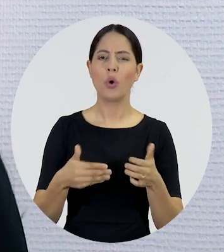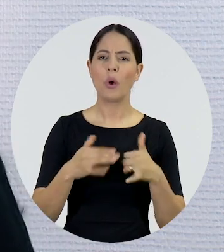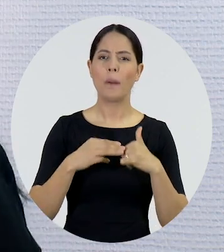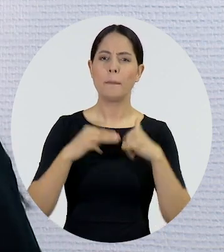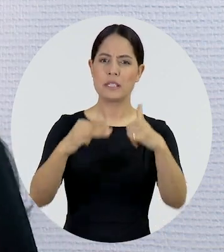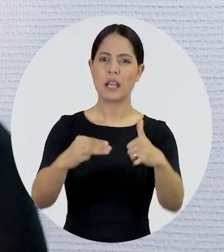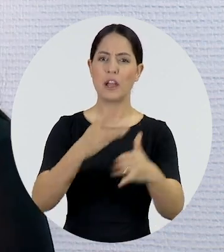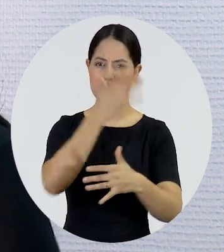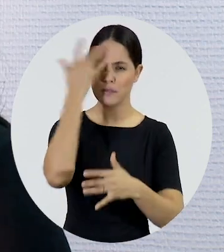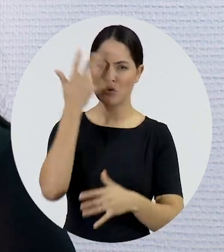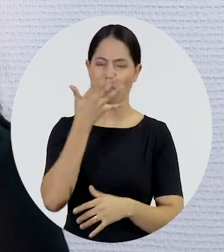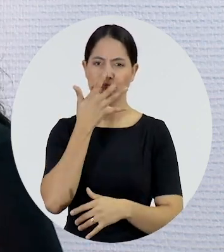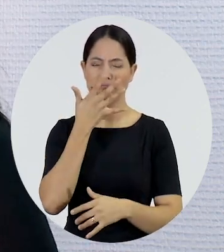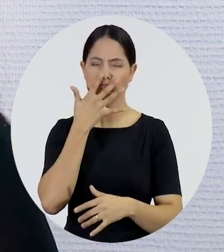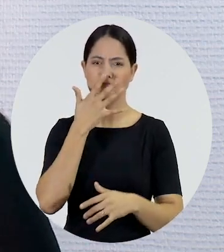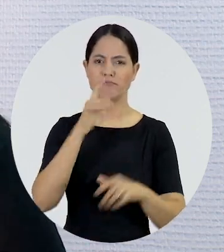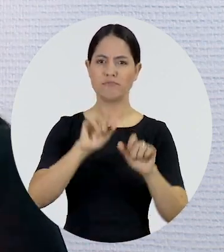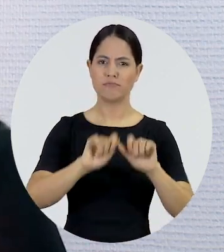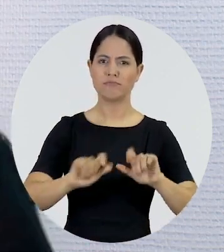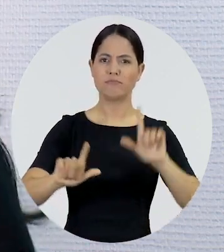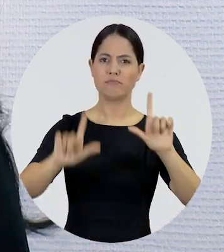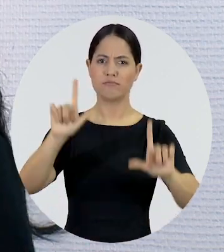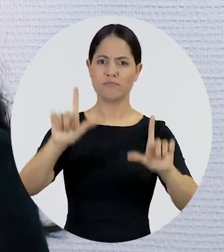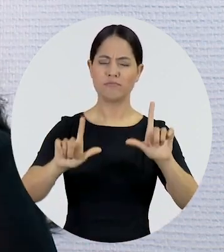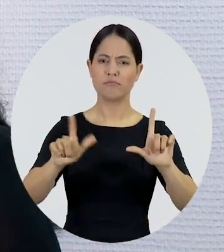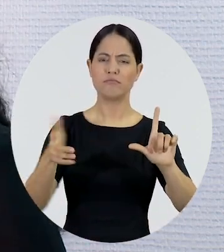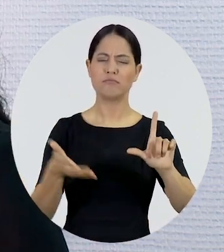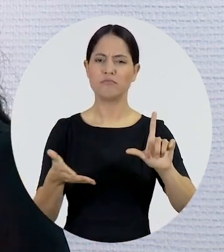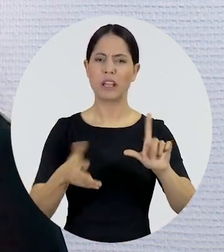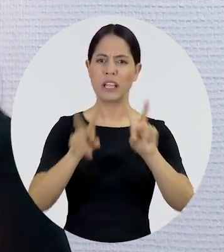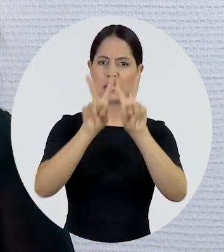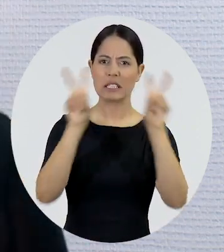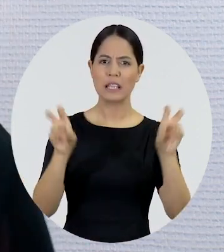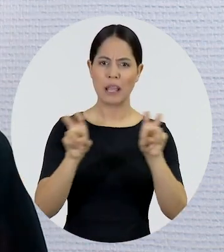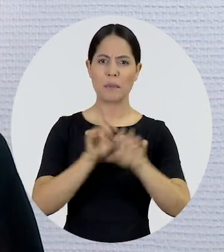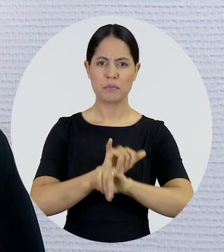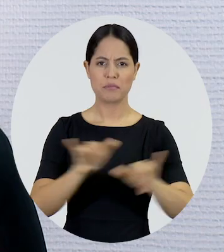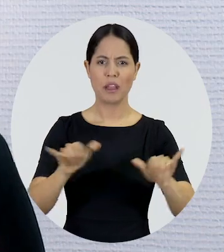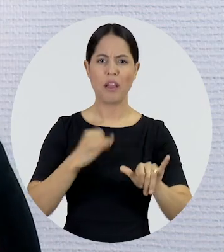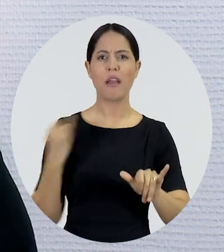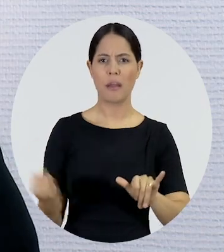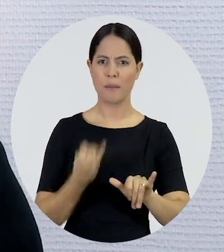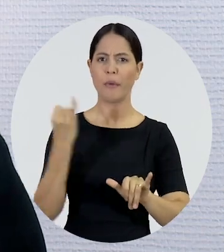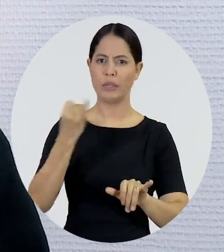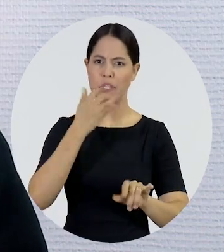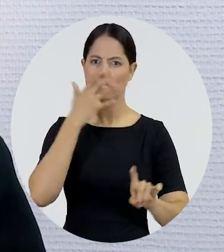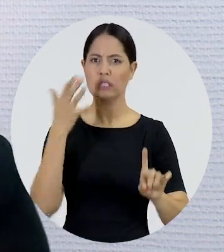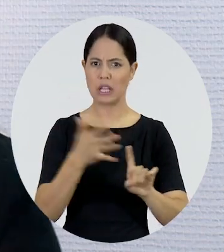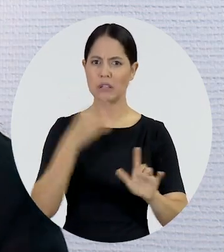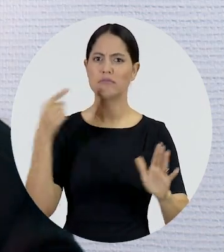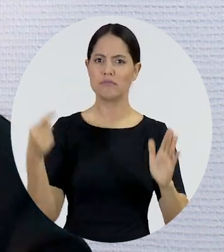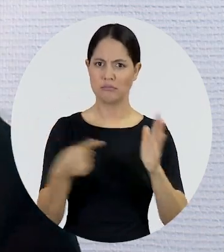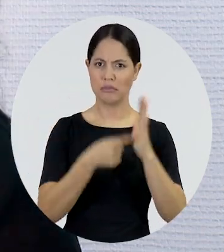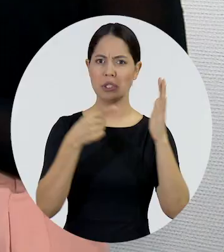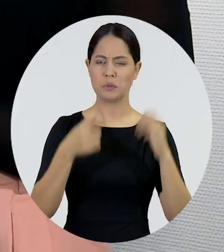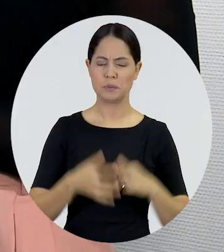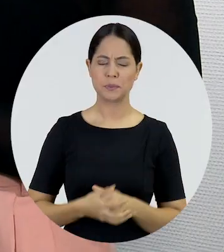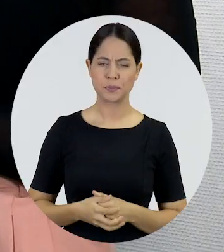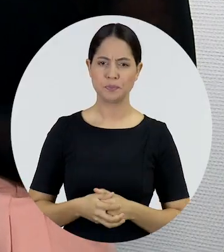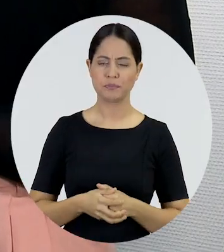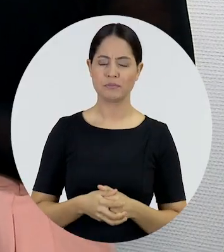assistindo a gente, doutor Helio. Eu acredito que vale a gente frisar a importância do tema e também a importância da denúncia.